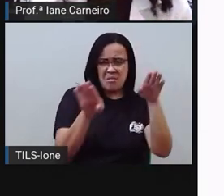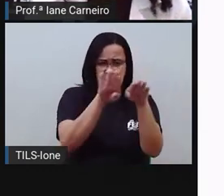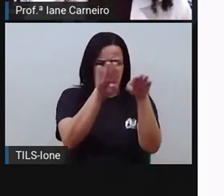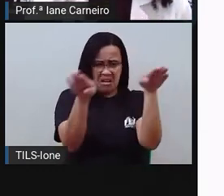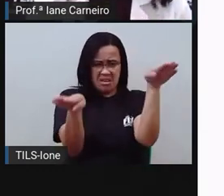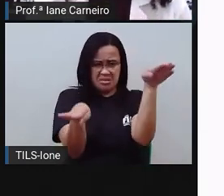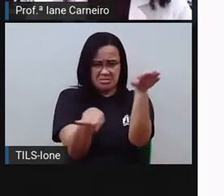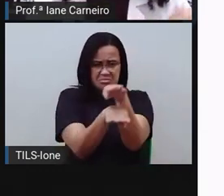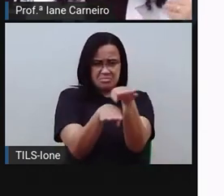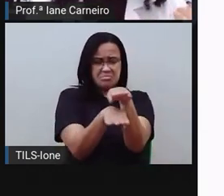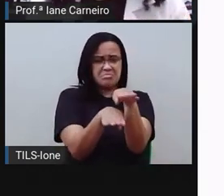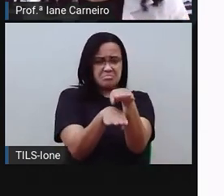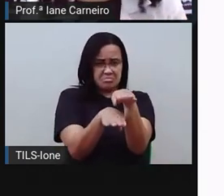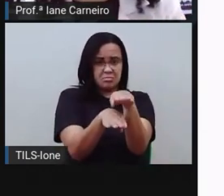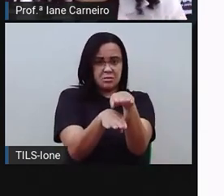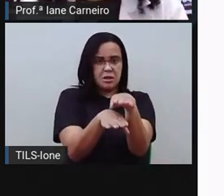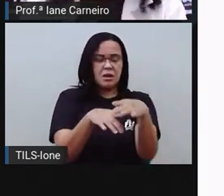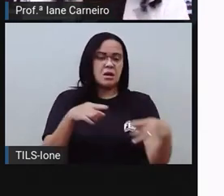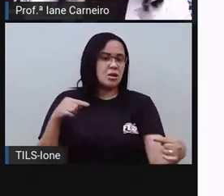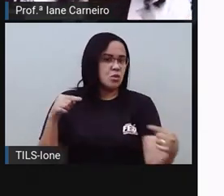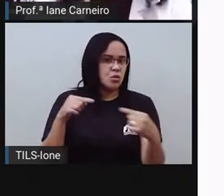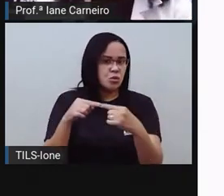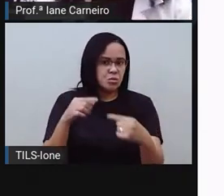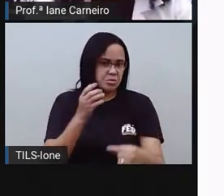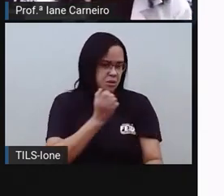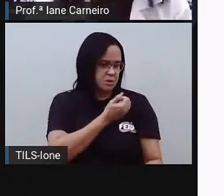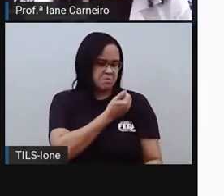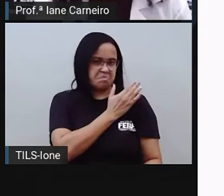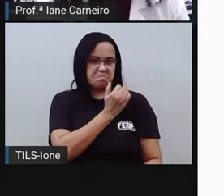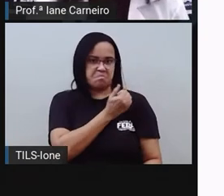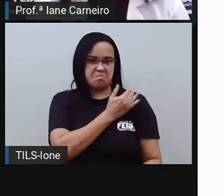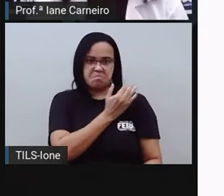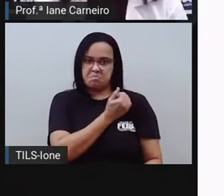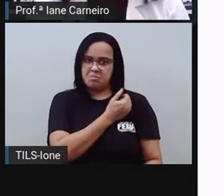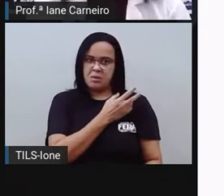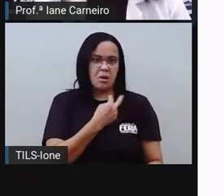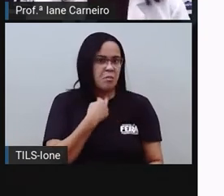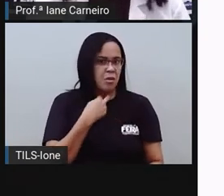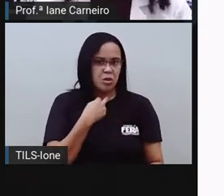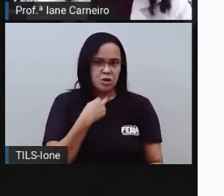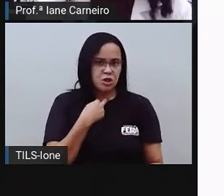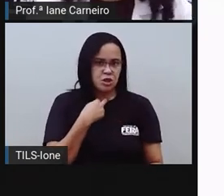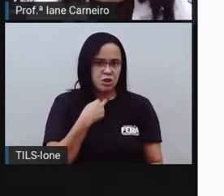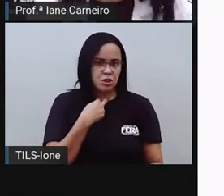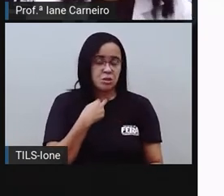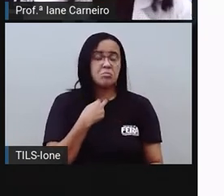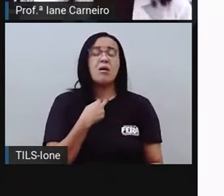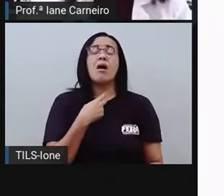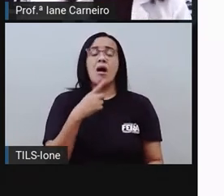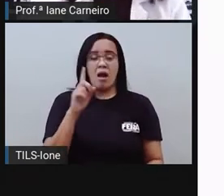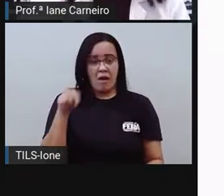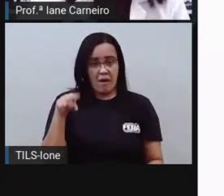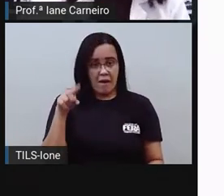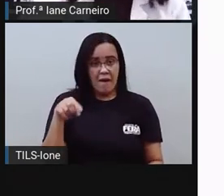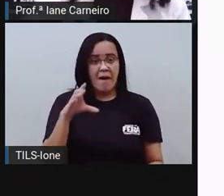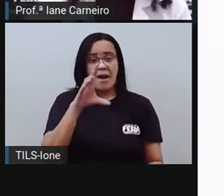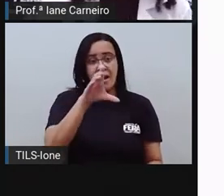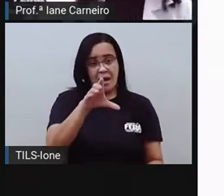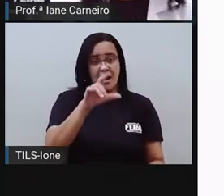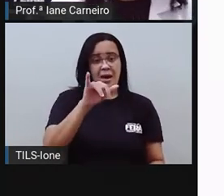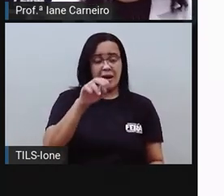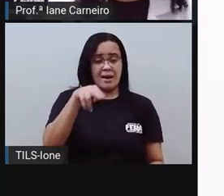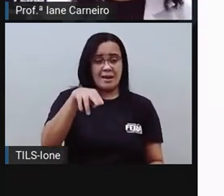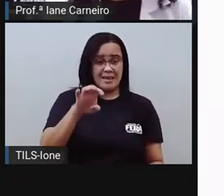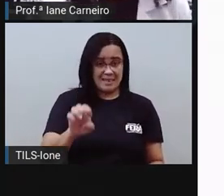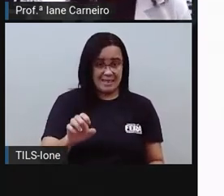capaz. E aí o racismo, ele primeiro é crime, né? Ele é um crime e ele deixa as pessoas,